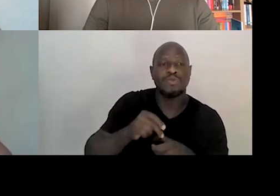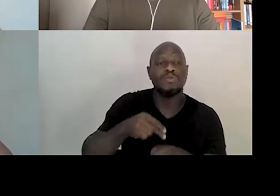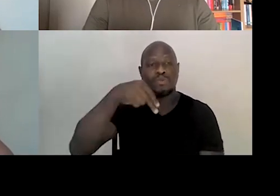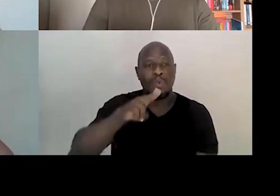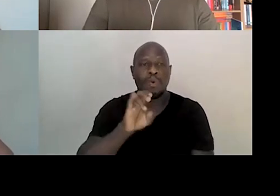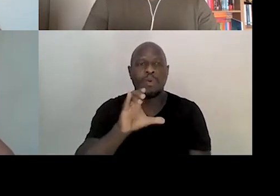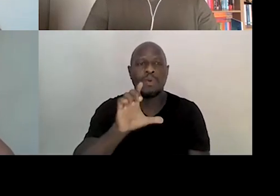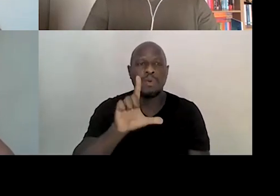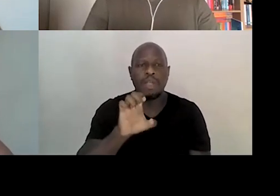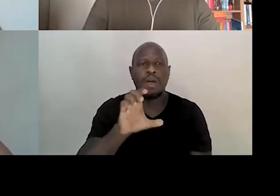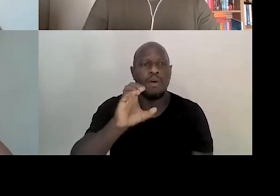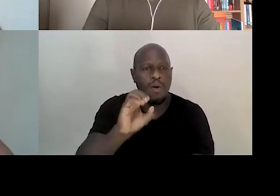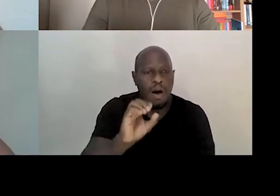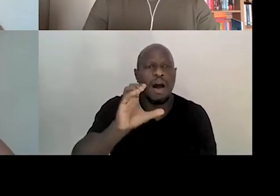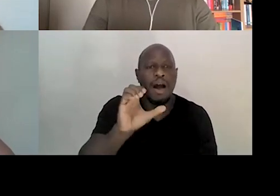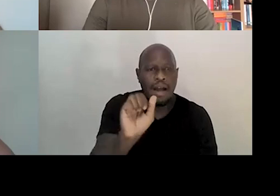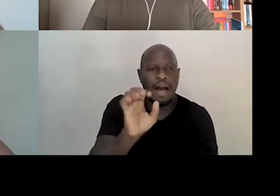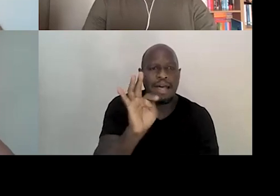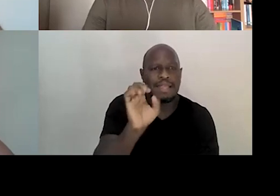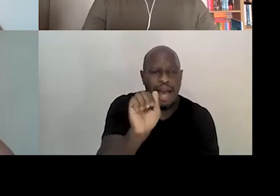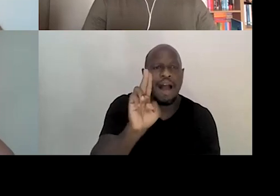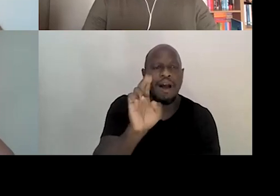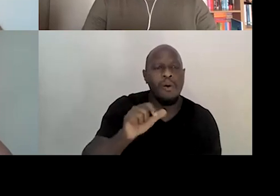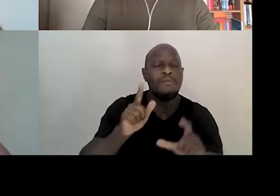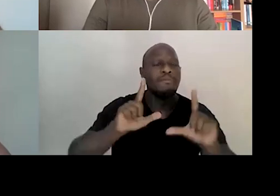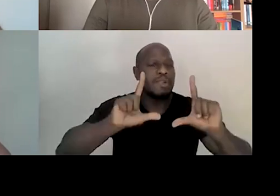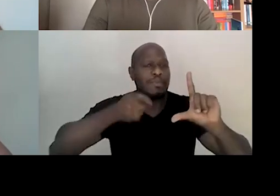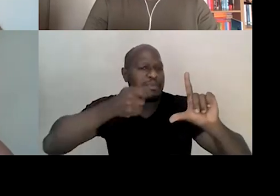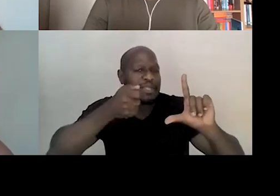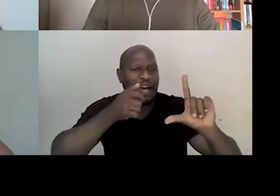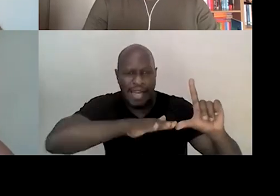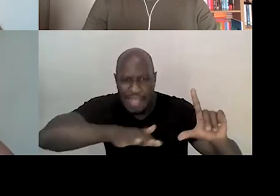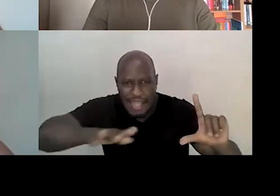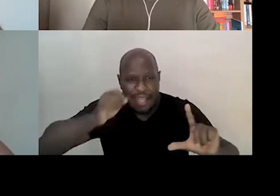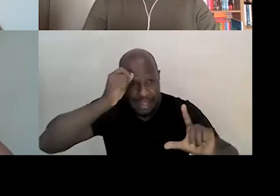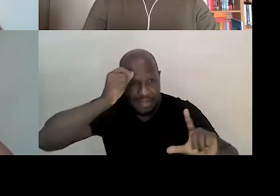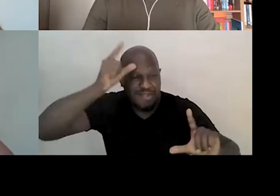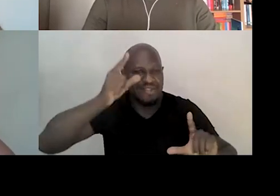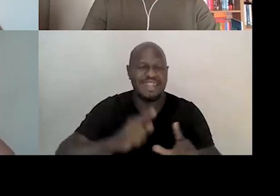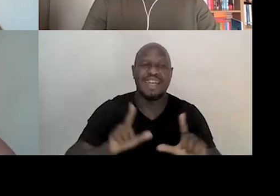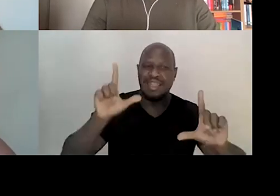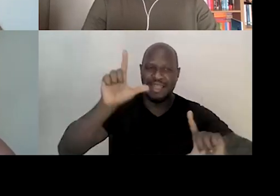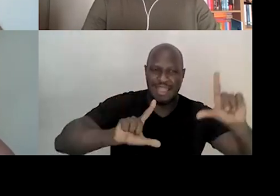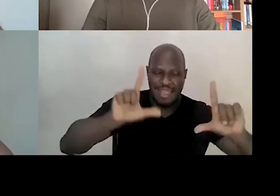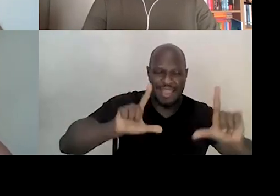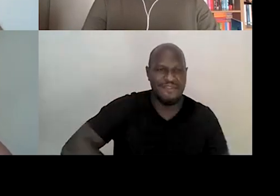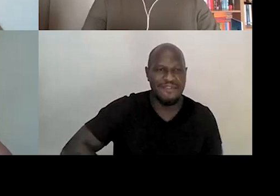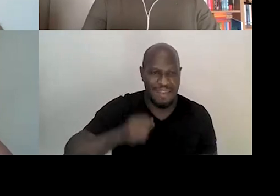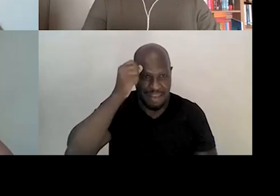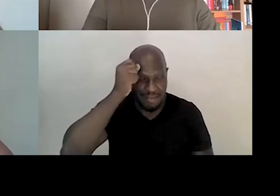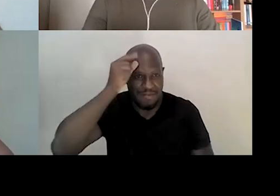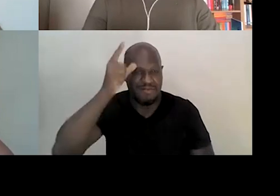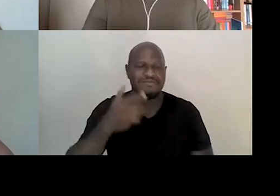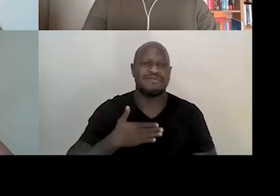de palhaçaria preta, e apresentadora do programa infantil Quintal da Cultura na TV Cultura. Gostaria de